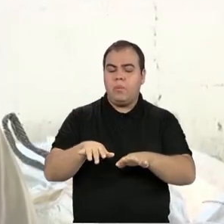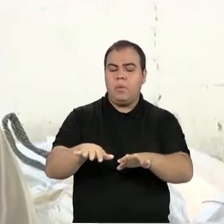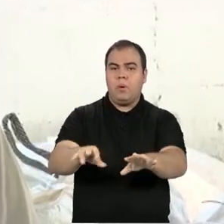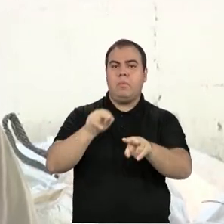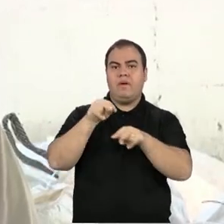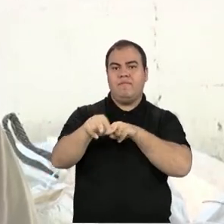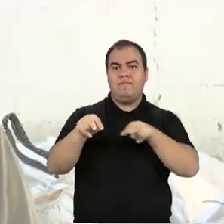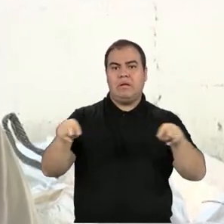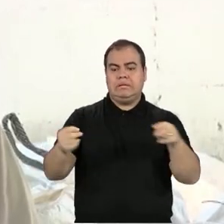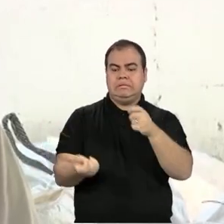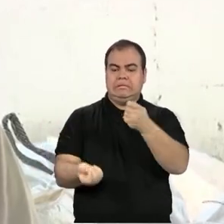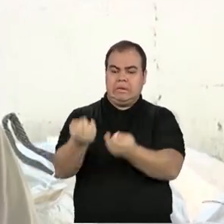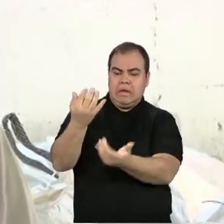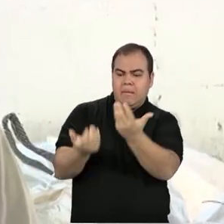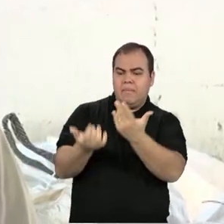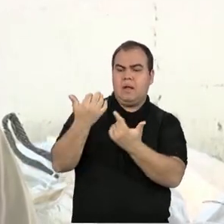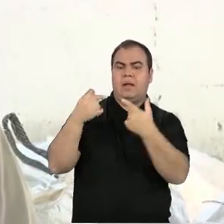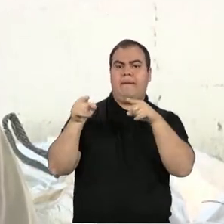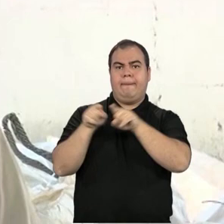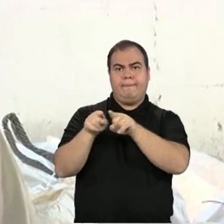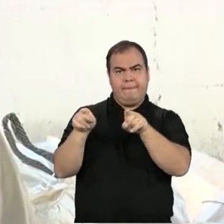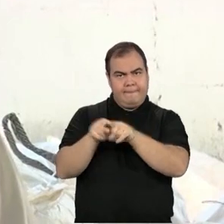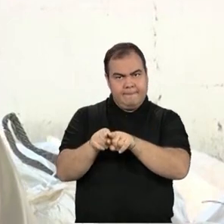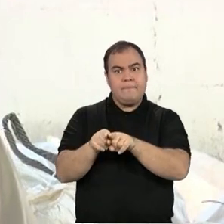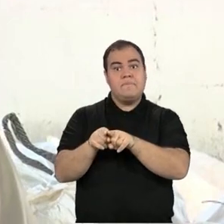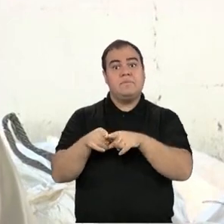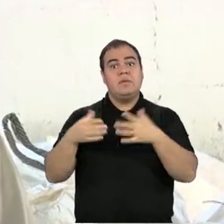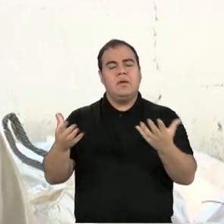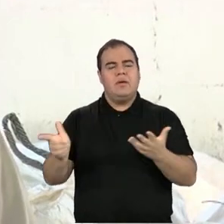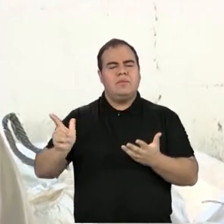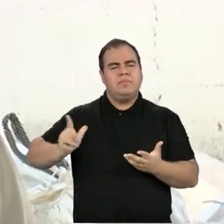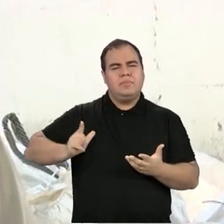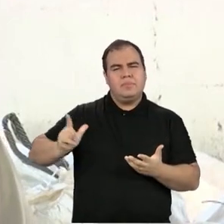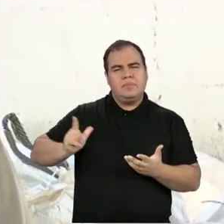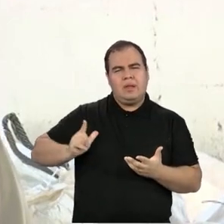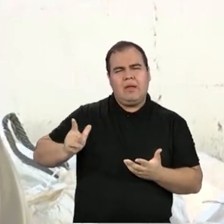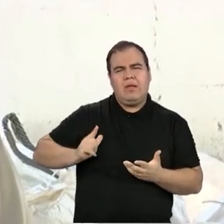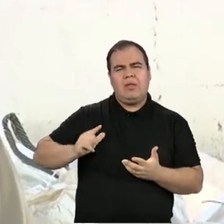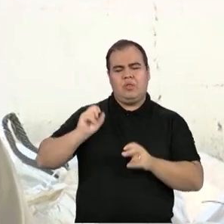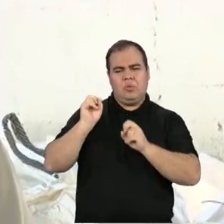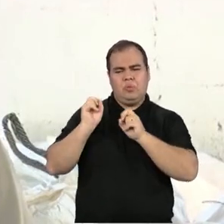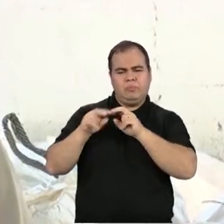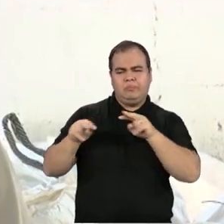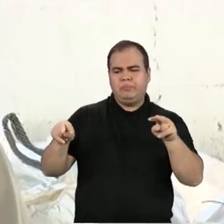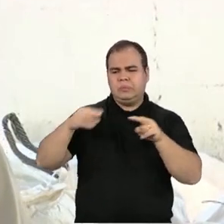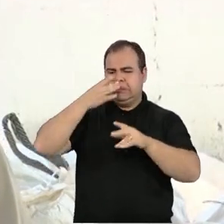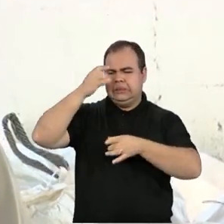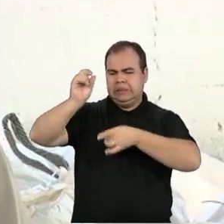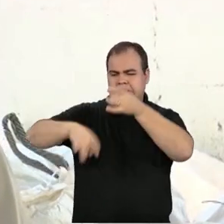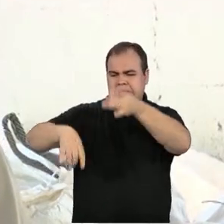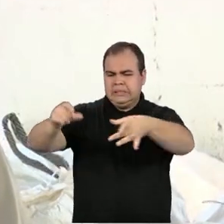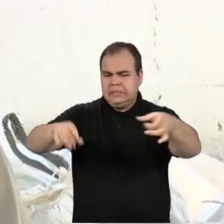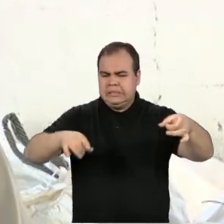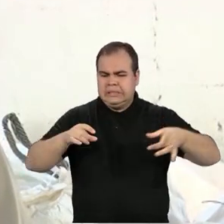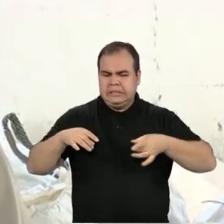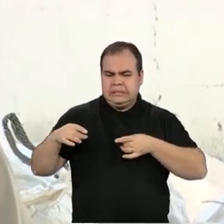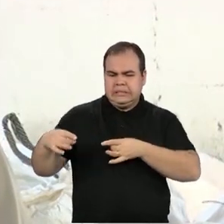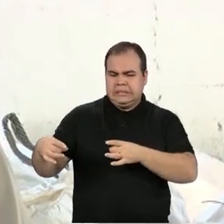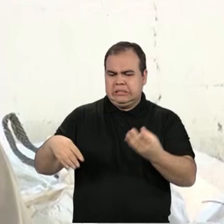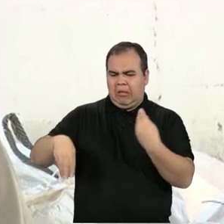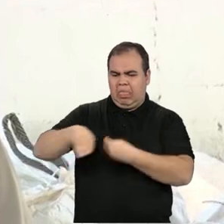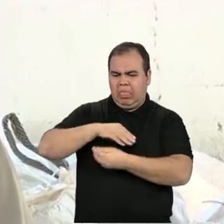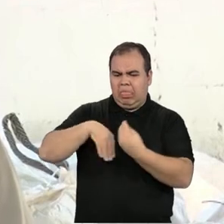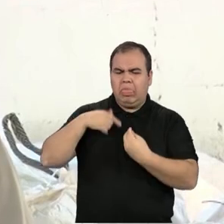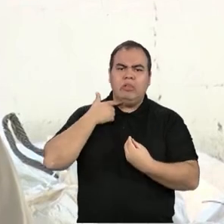iam ser também queimadas. E a partir daí, provocando uma série de resíduos com possíveis contaminantes, que poderiam